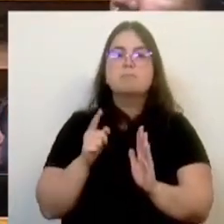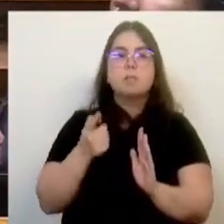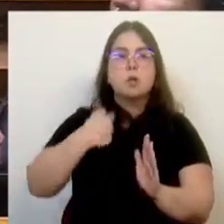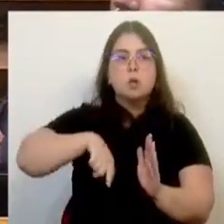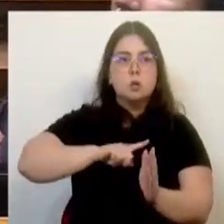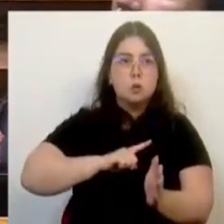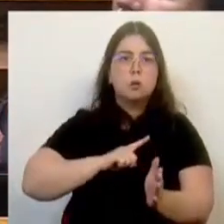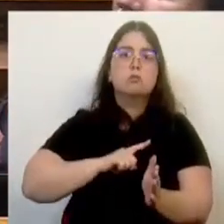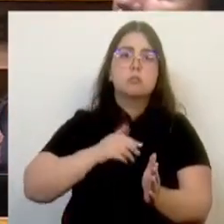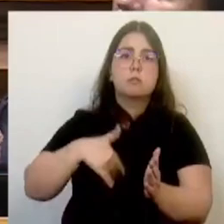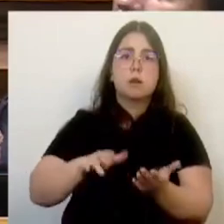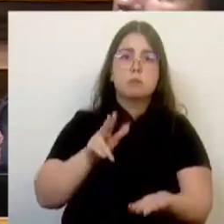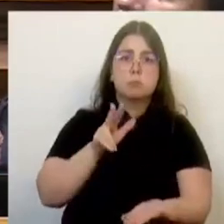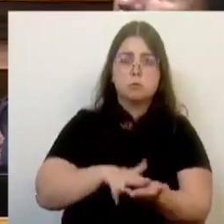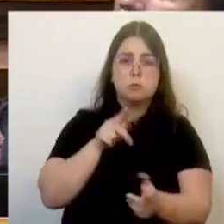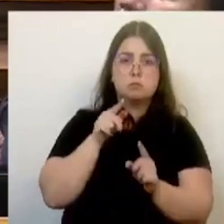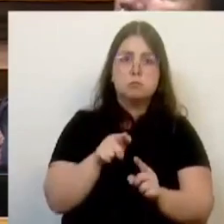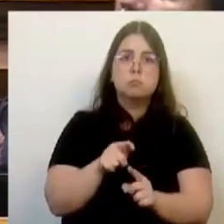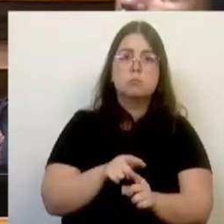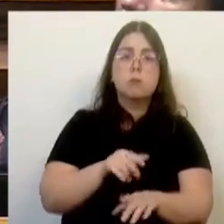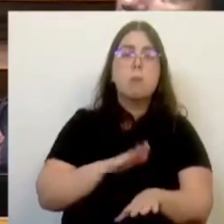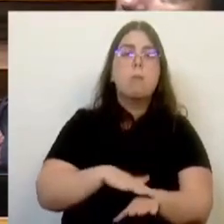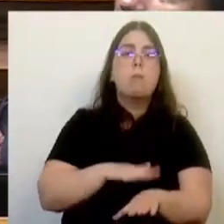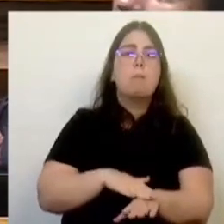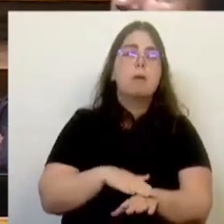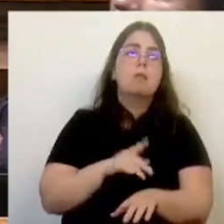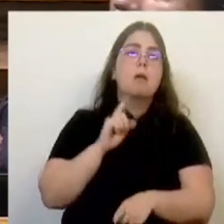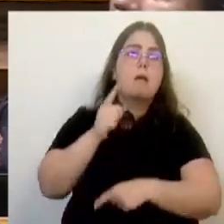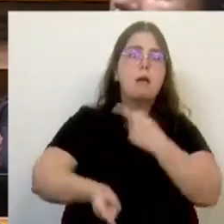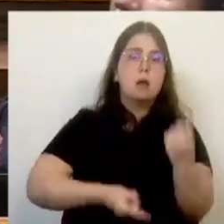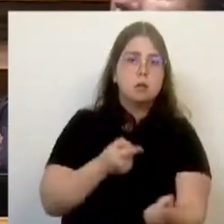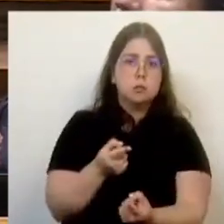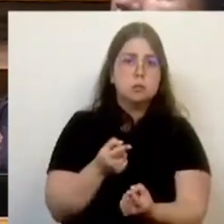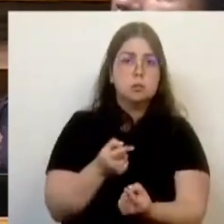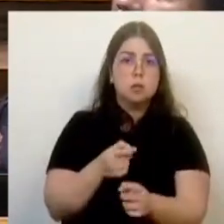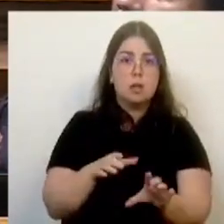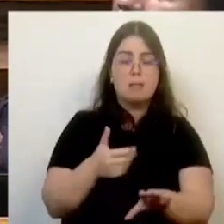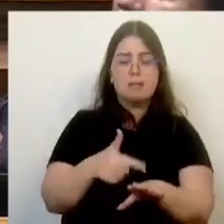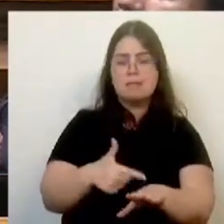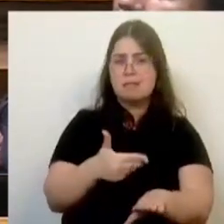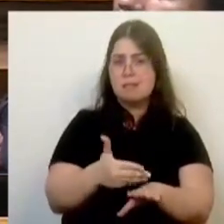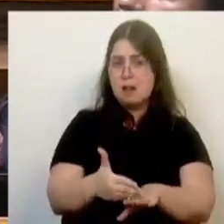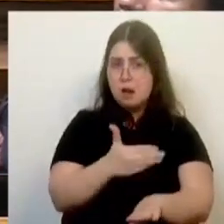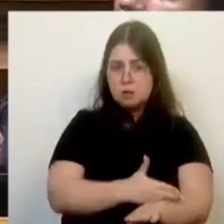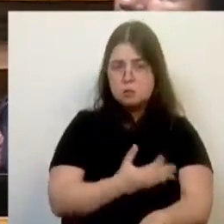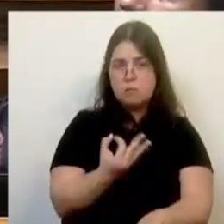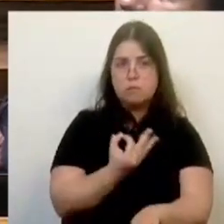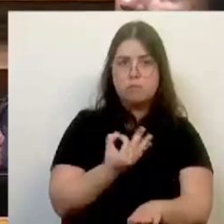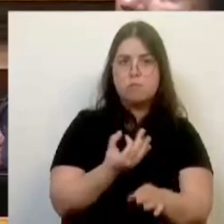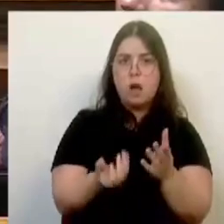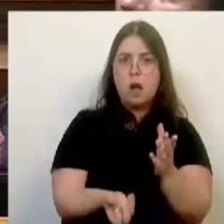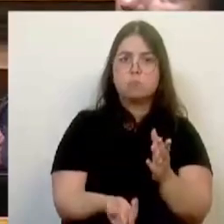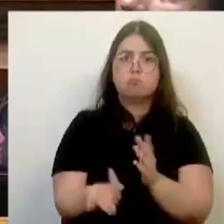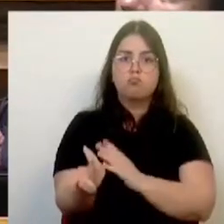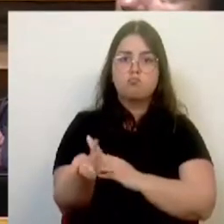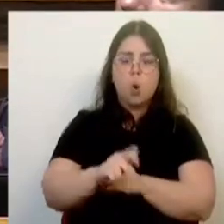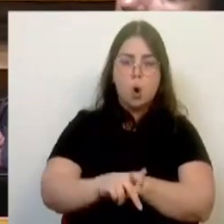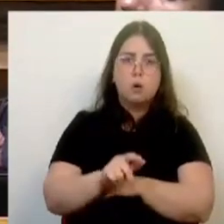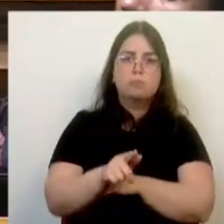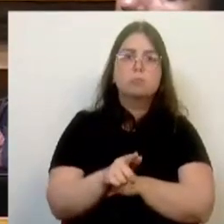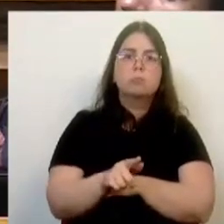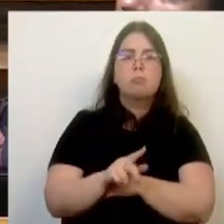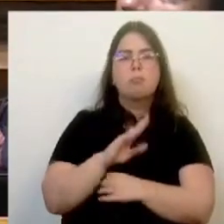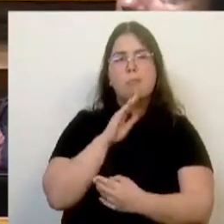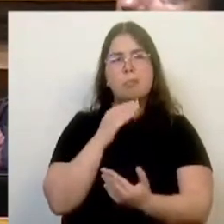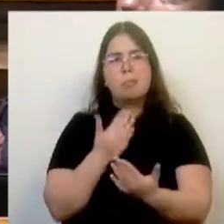de inquérito e falo porque já na altura, quando esta concessão foi tornada realidade, levantou muitas